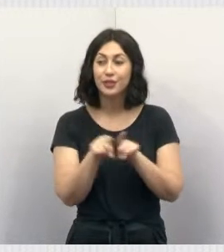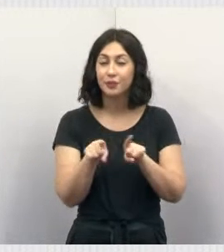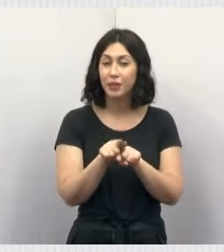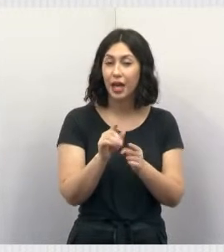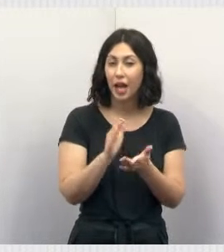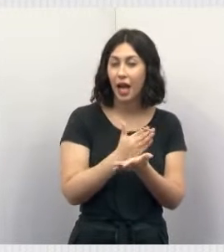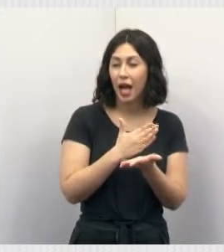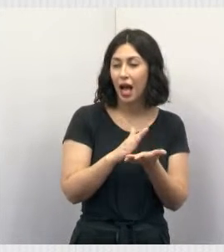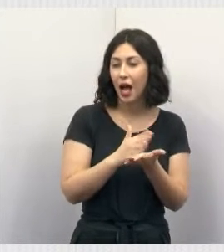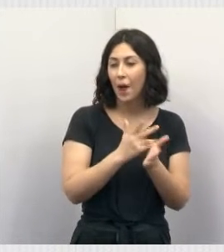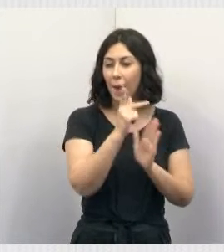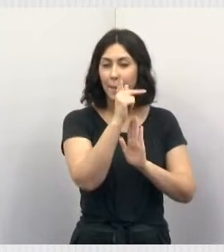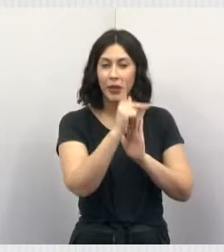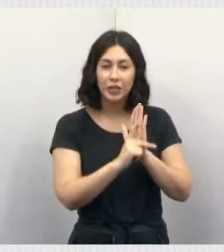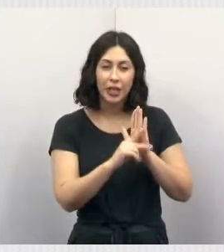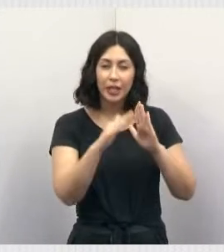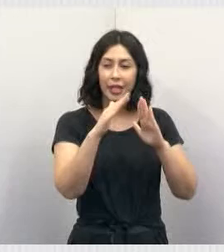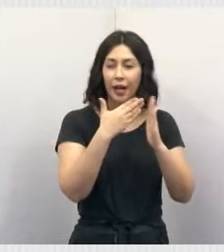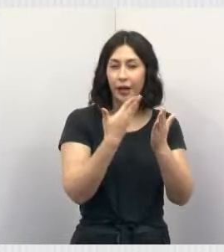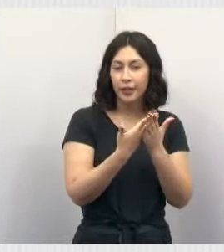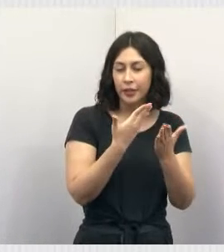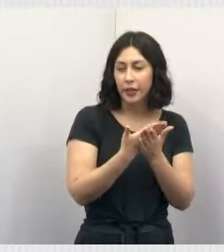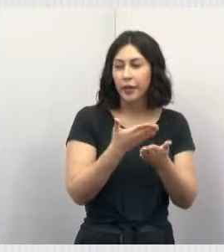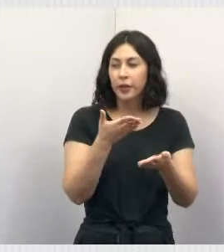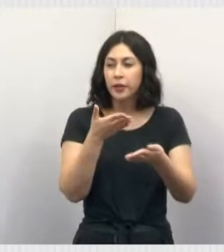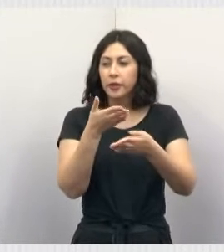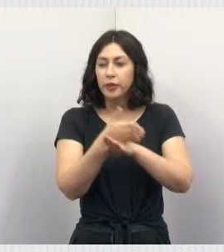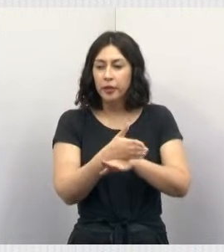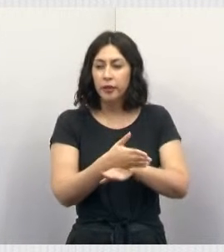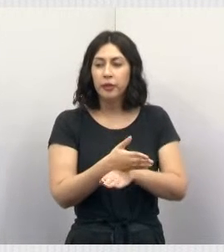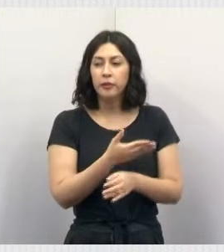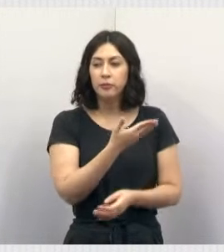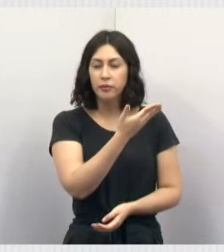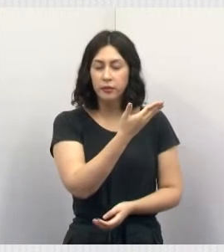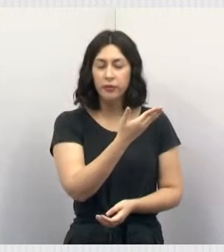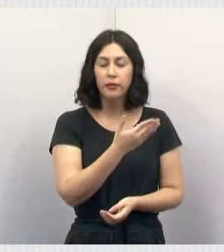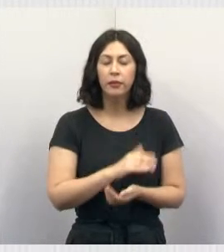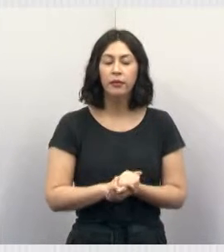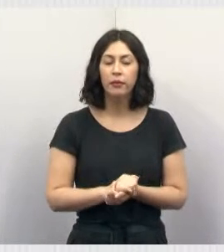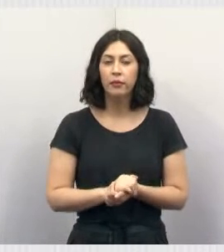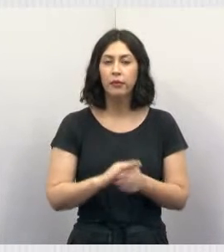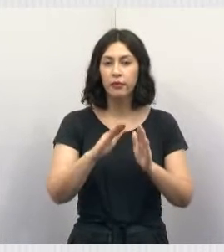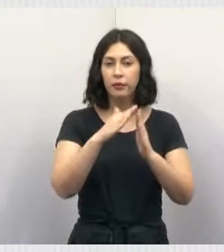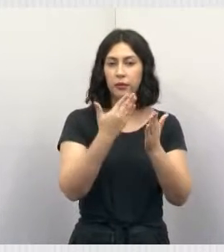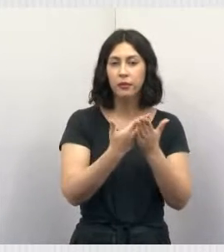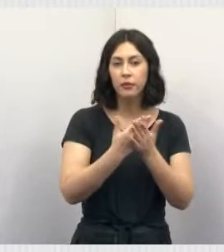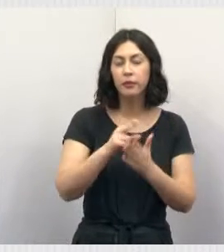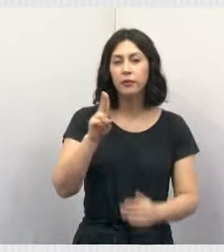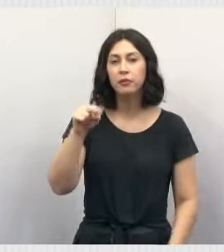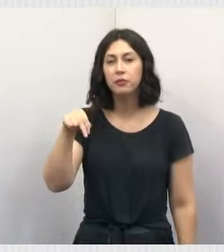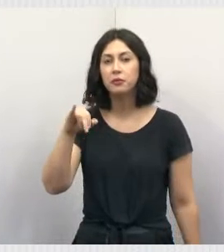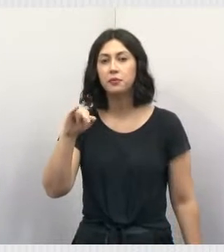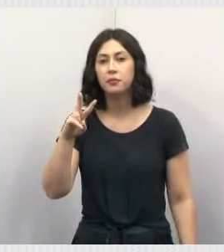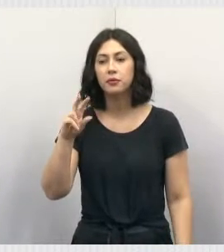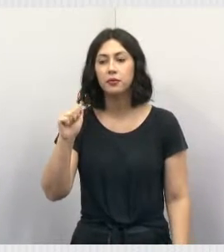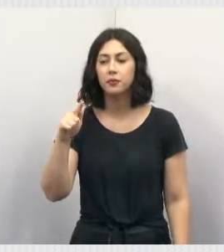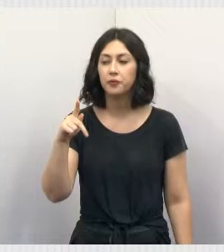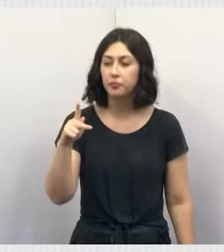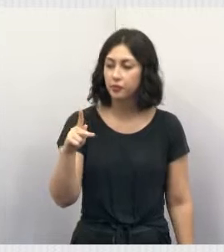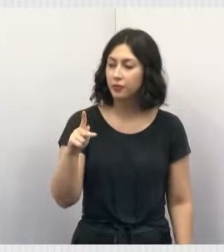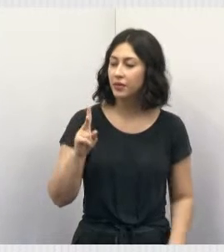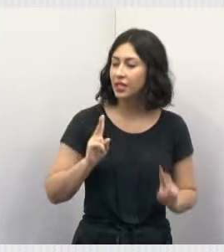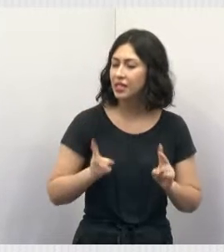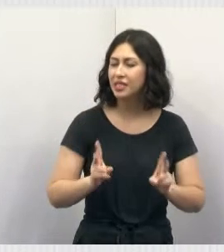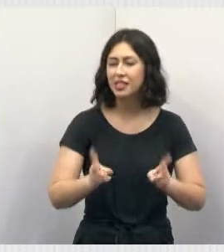alguns projetos que as escolas estão participando. No caso, o projeto do Colégio Univap, sempre